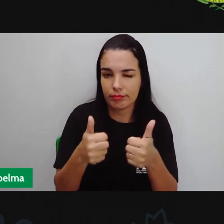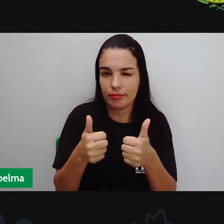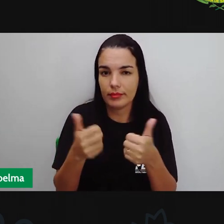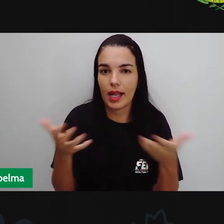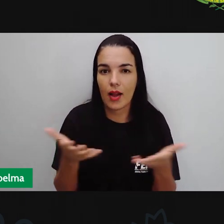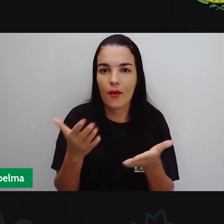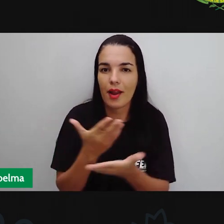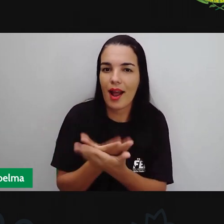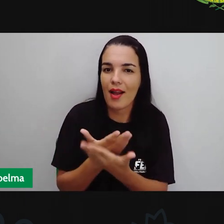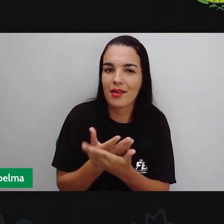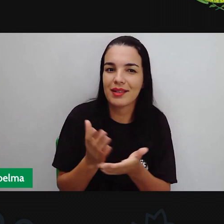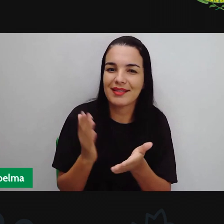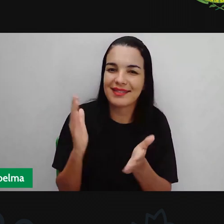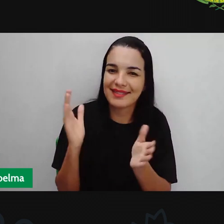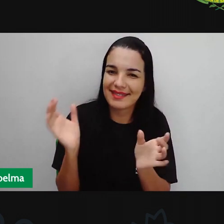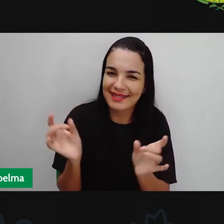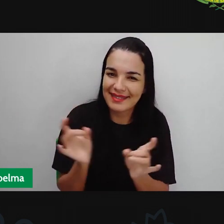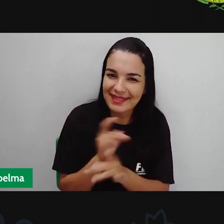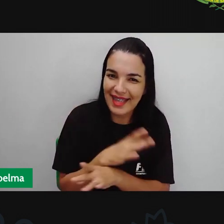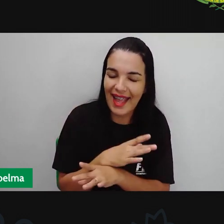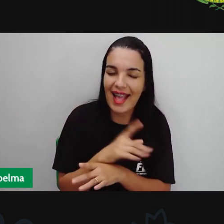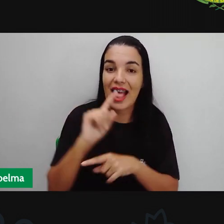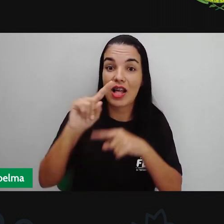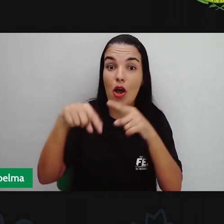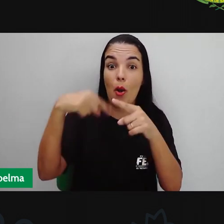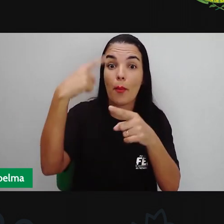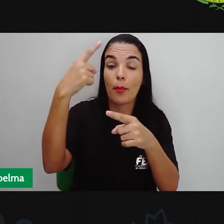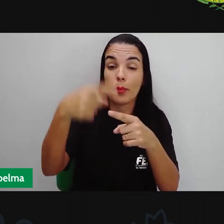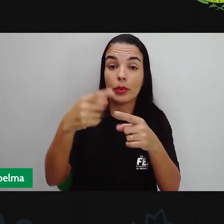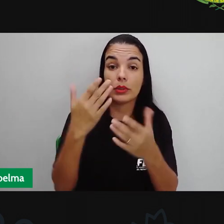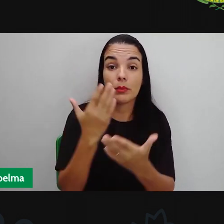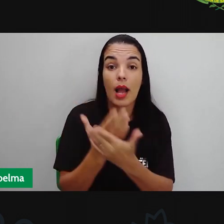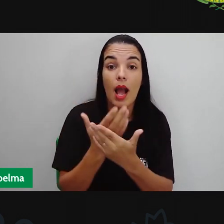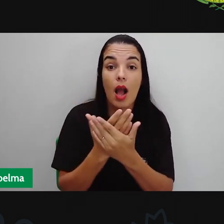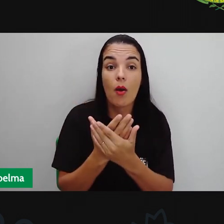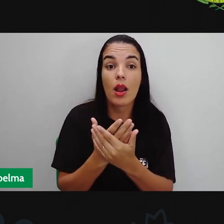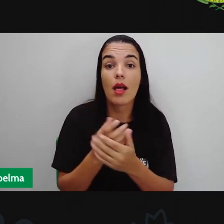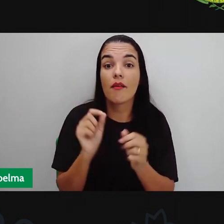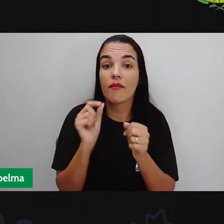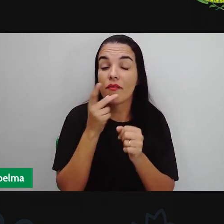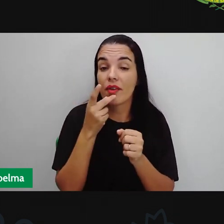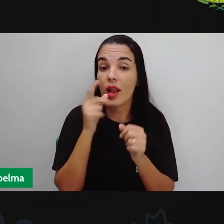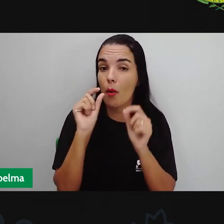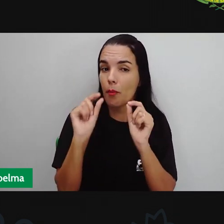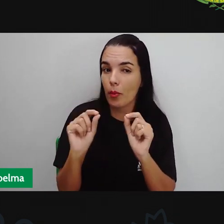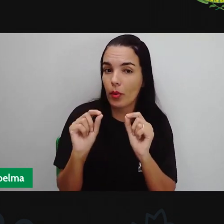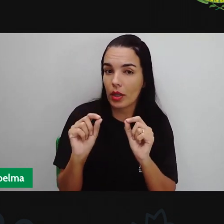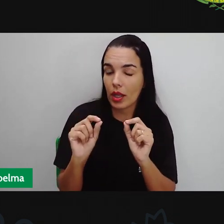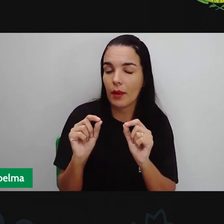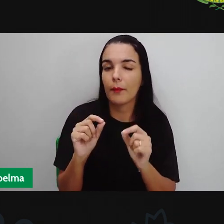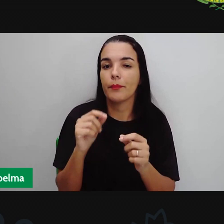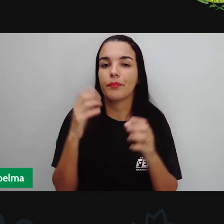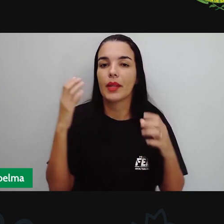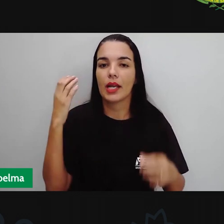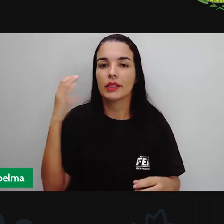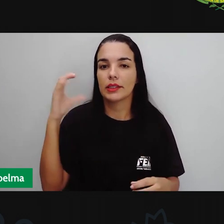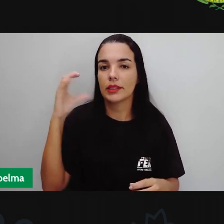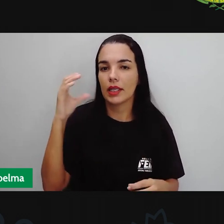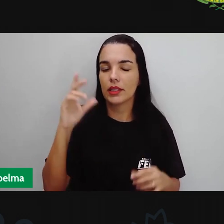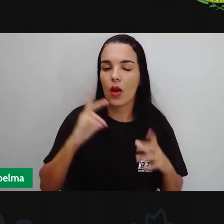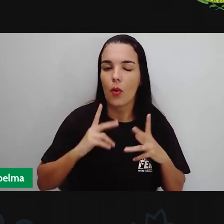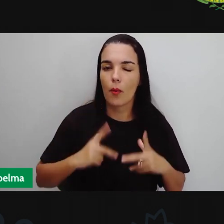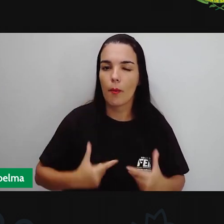ela se encerra por aqui Na próxima aula nós vamos falar um pouquinho mais sobre imigrações no caso das aulas de ciências humanas